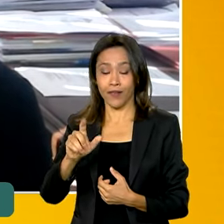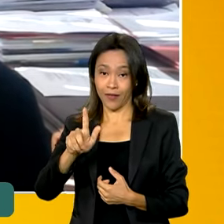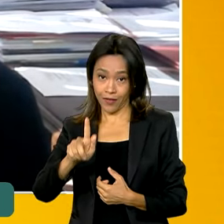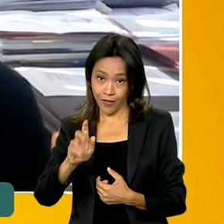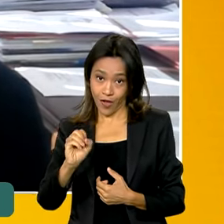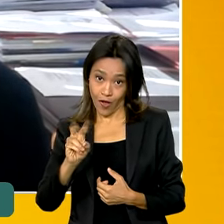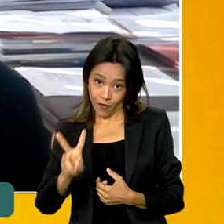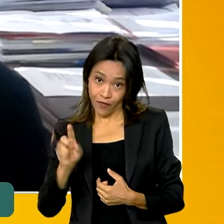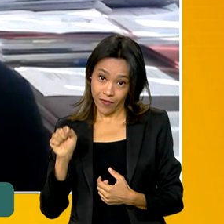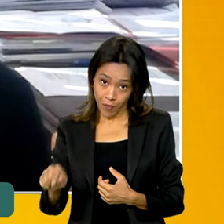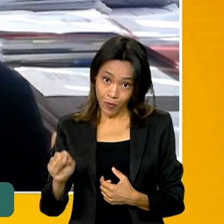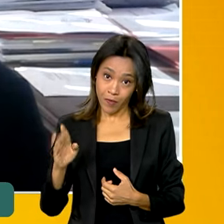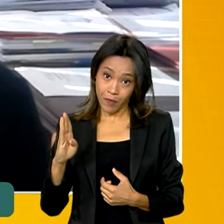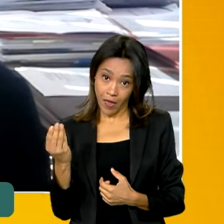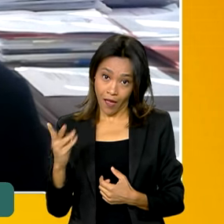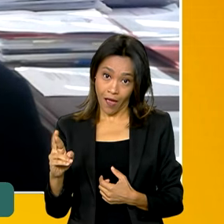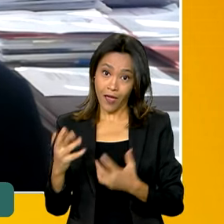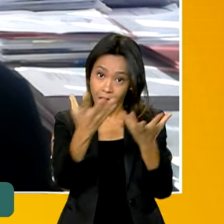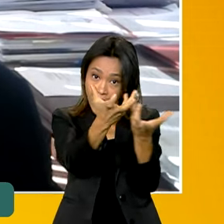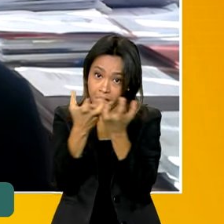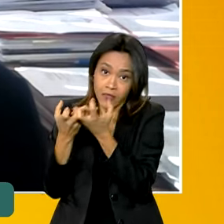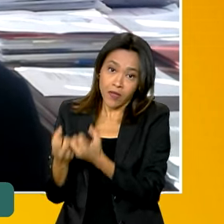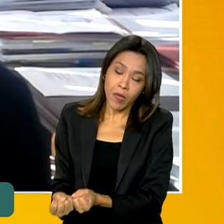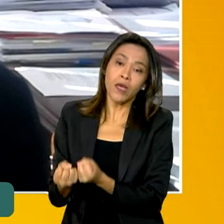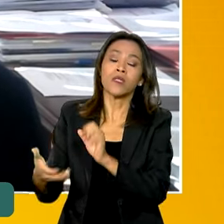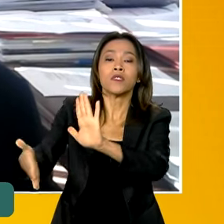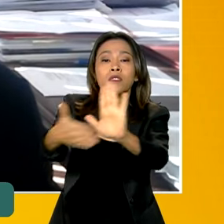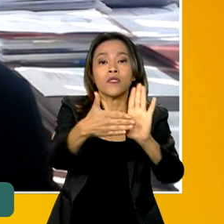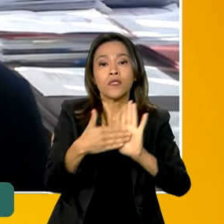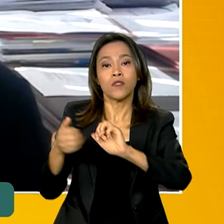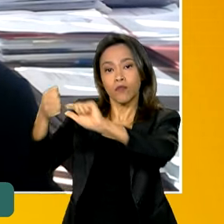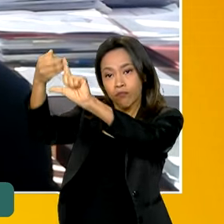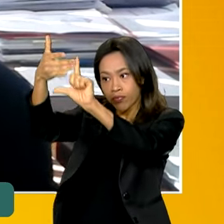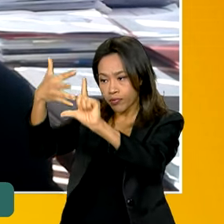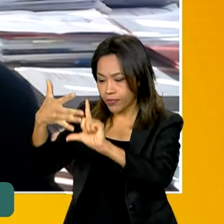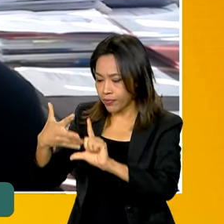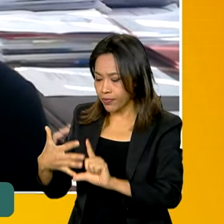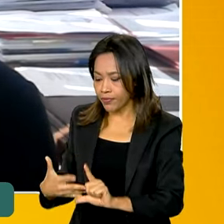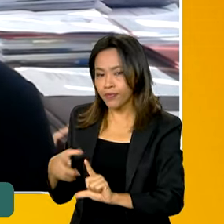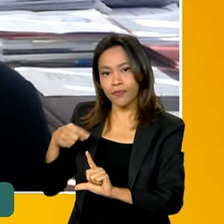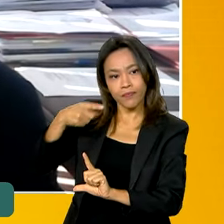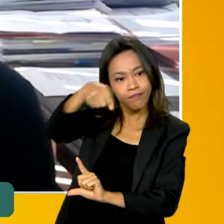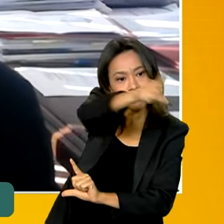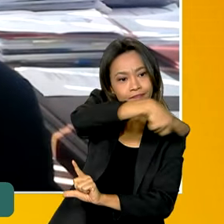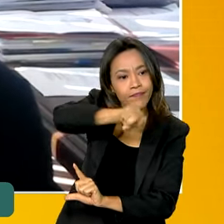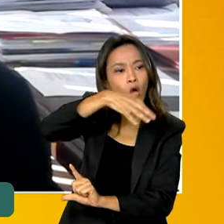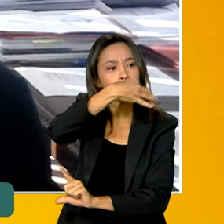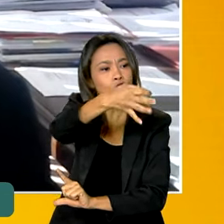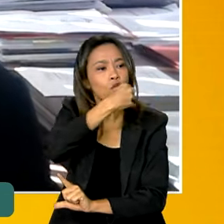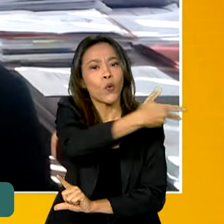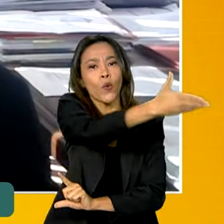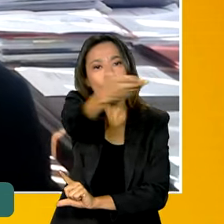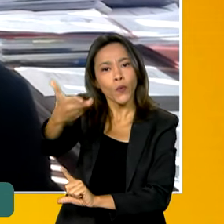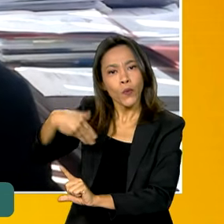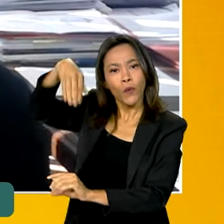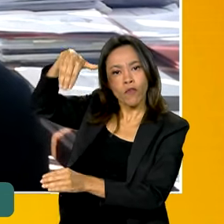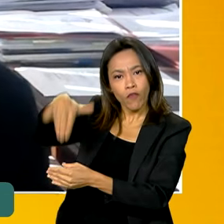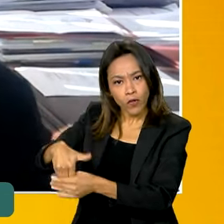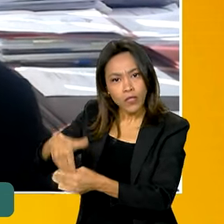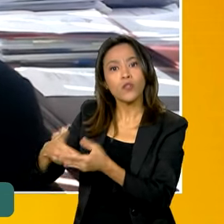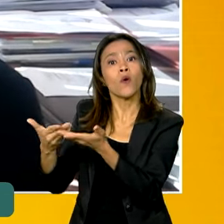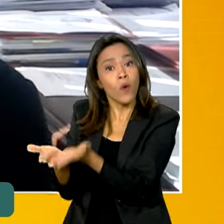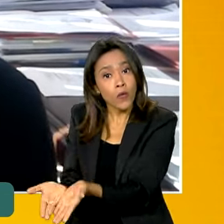recebendo na plataforma do Brasil Participativo propostas, comentários e votações das